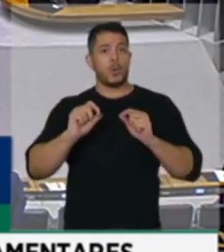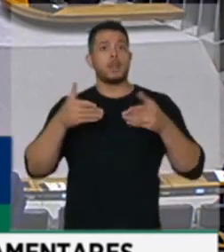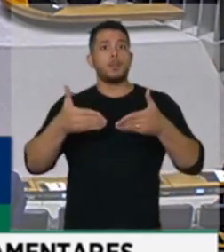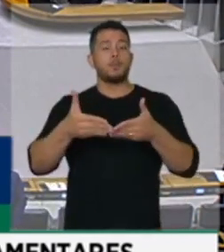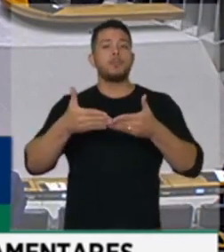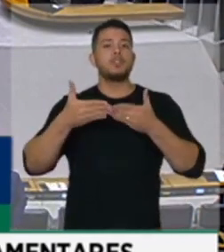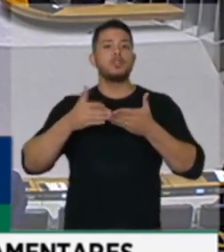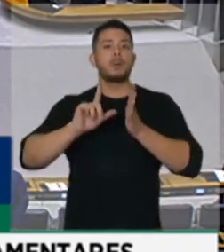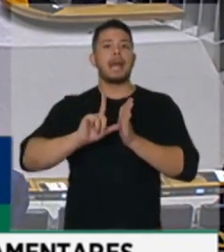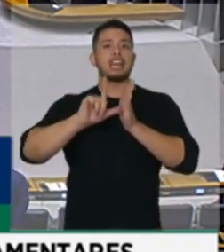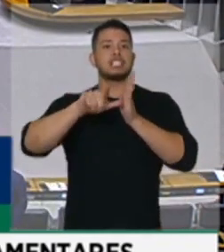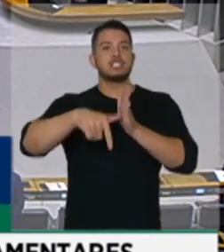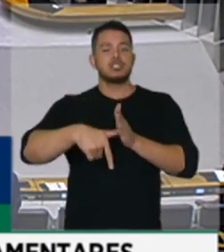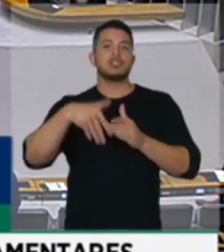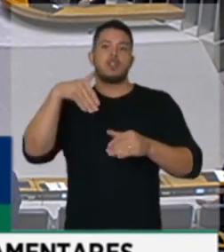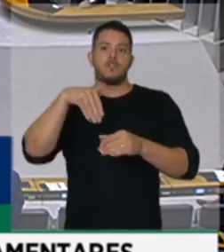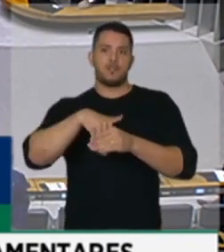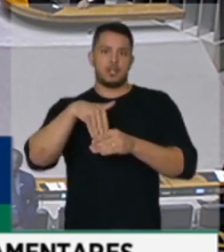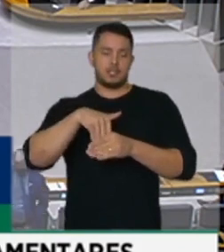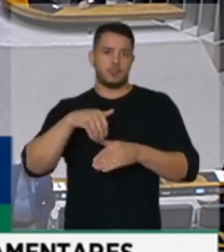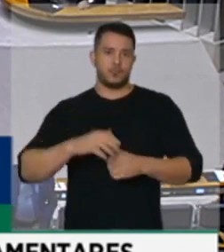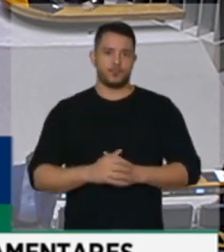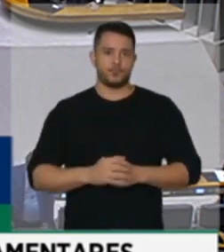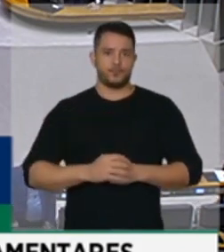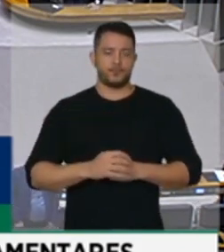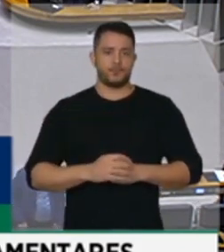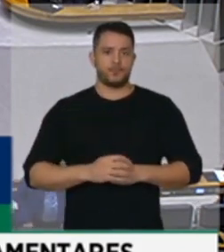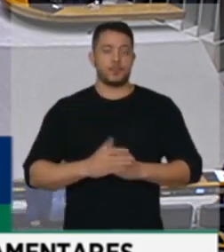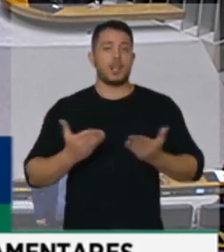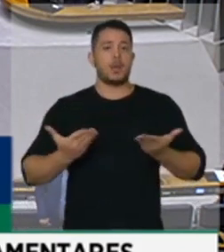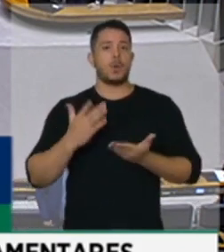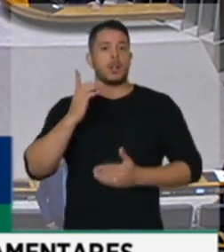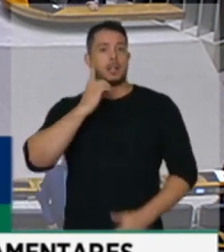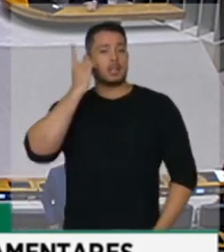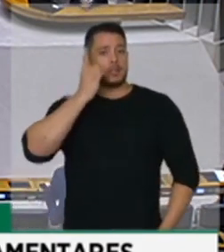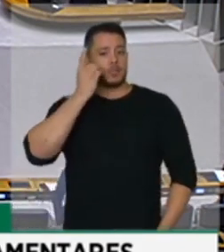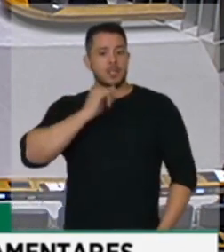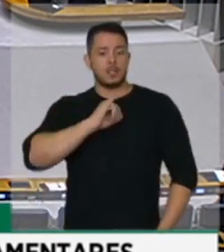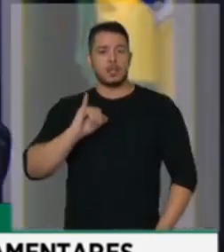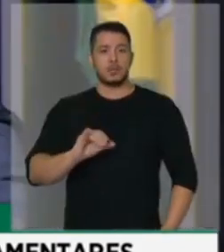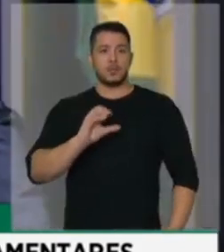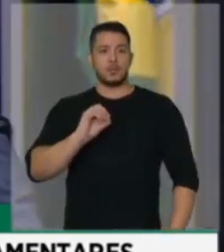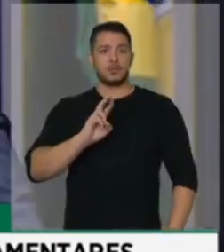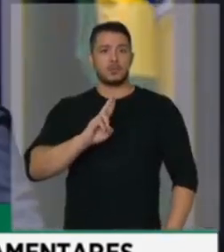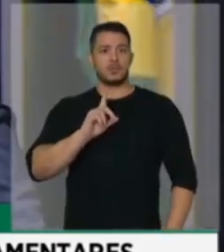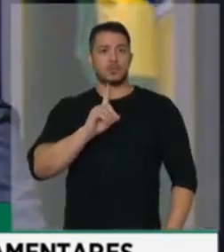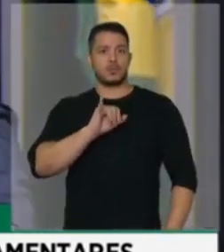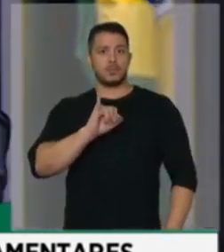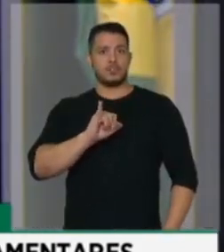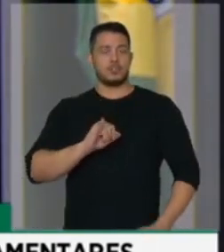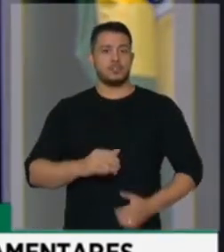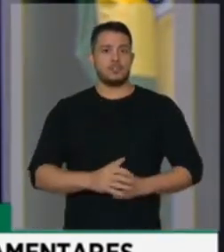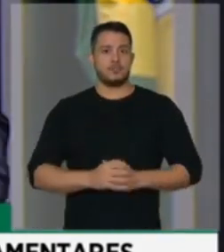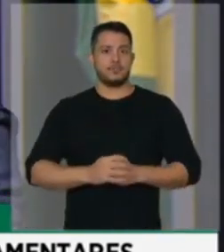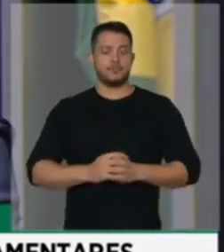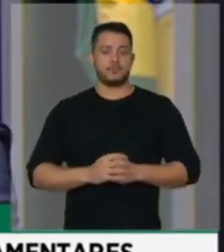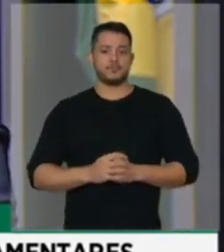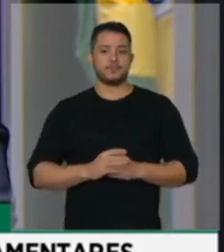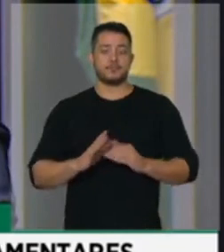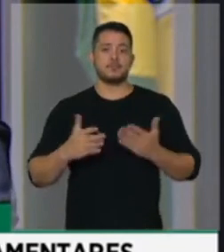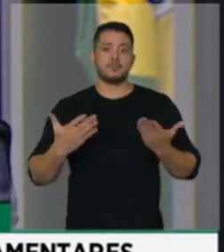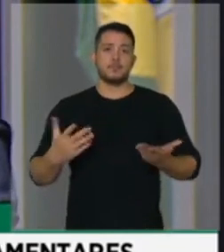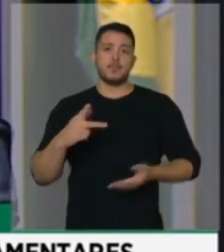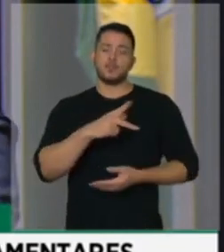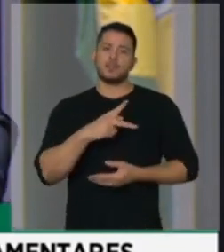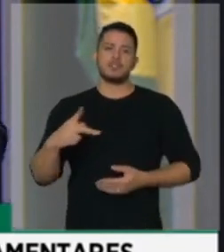comunicados, deputado Carlos Jordi, que é do PSL do Estado do Rio de Janeiro. Obrigado, senhor presidente, pela gentileza. Senhor presidente, ouvindo aqui alguns